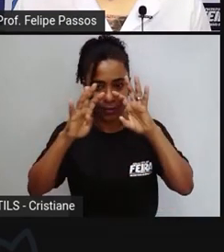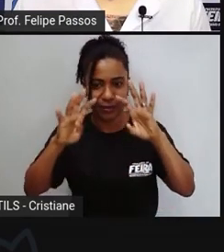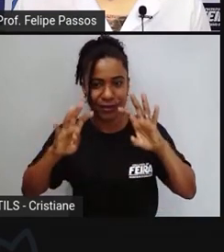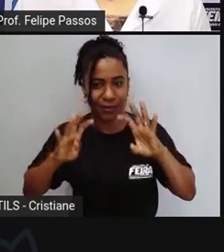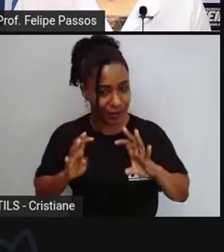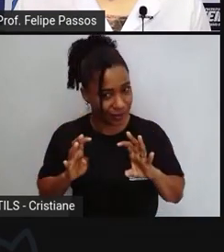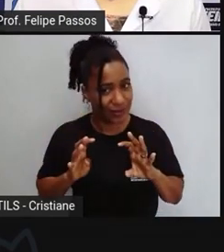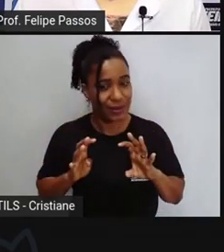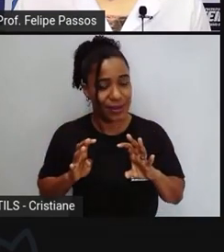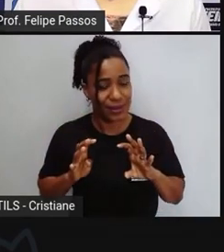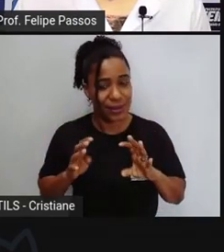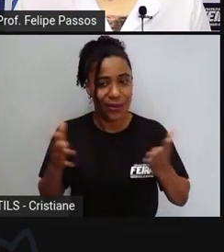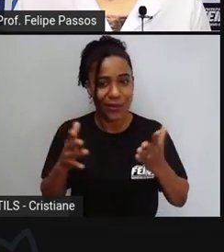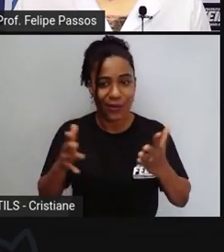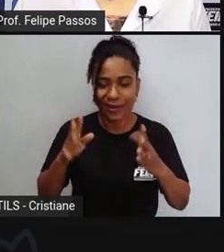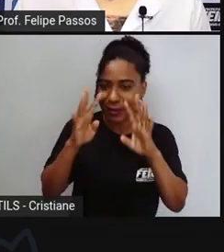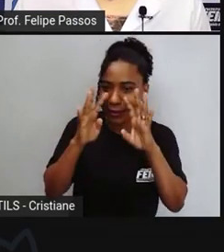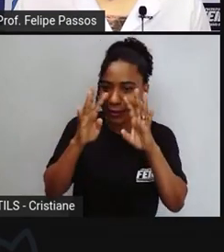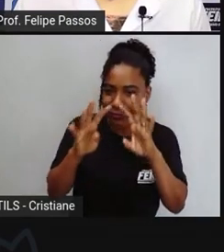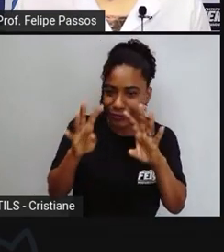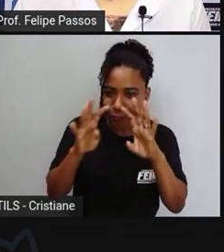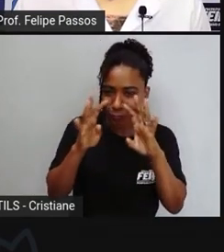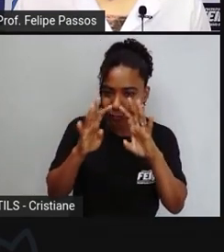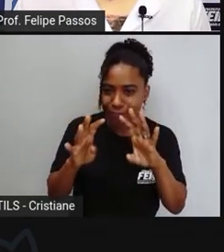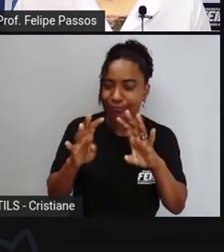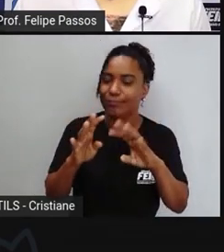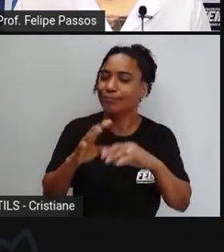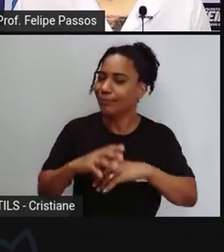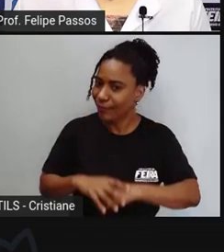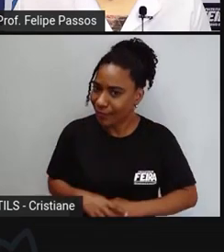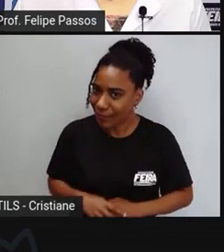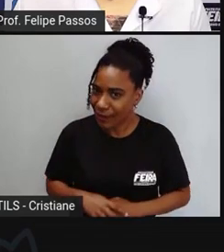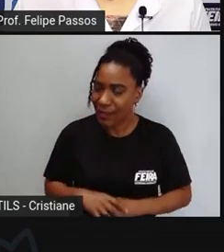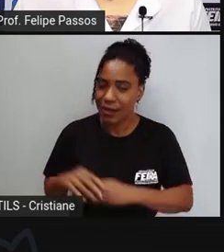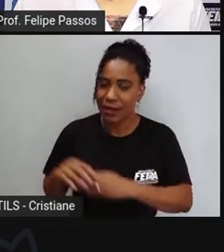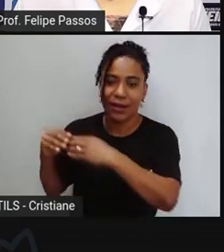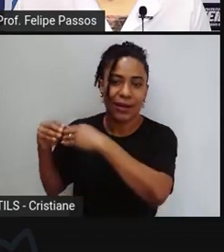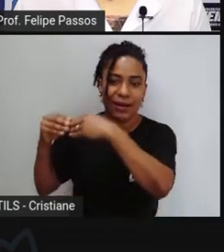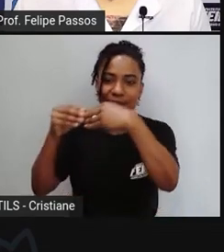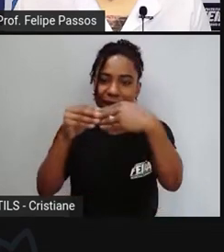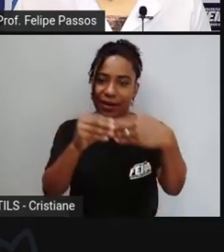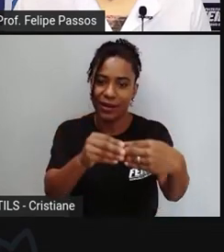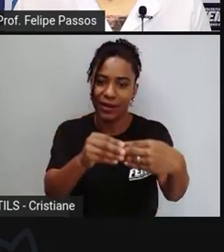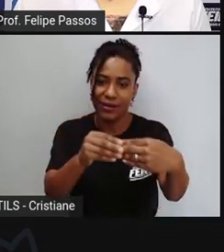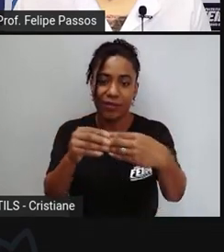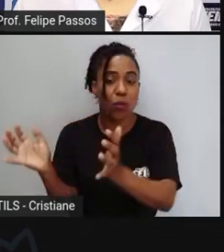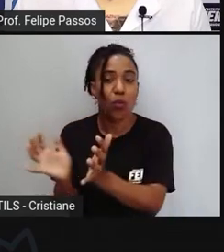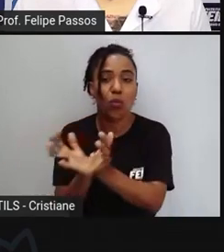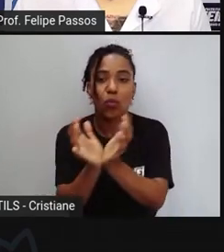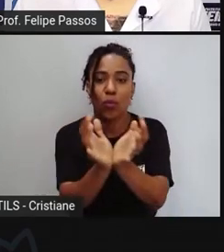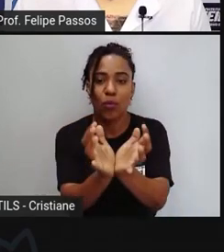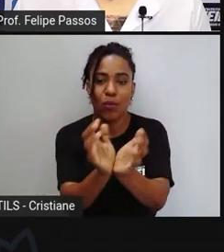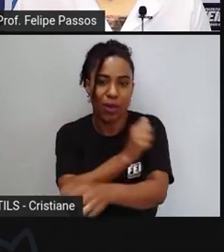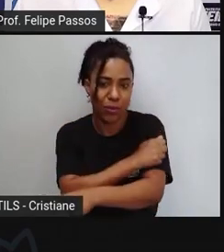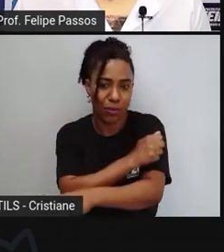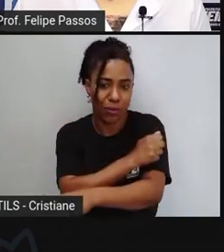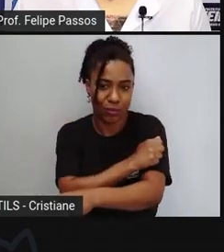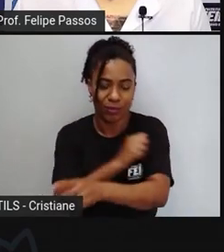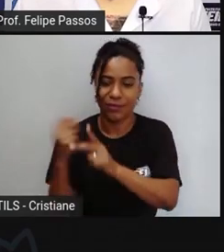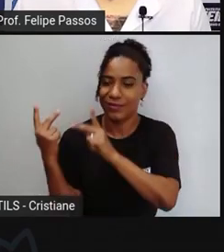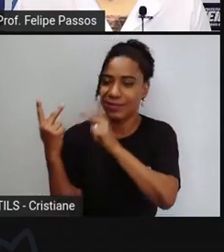ouvem a levar os seus alunos a conhecer uma lagoa